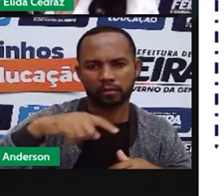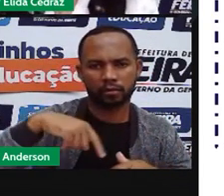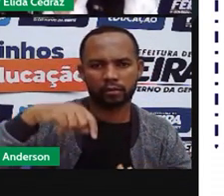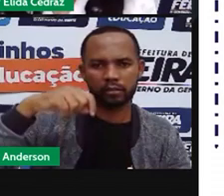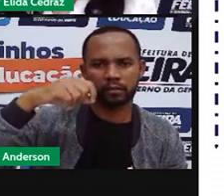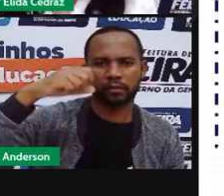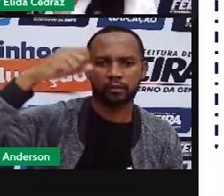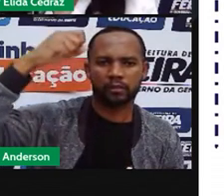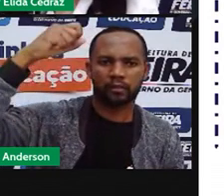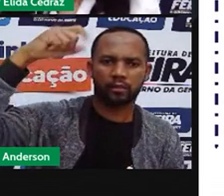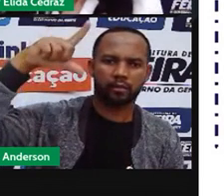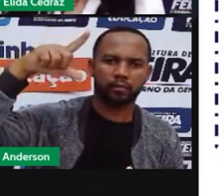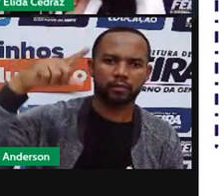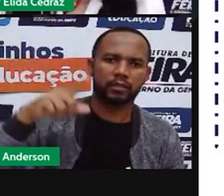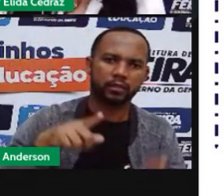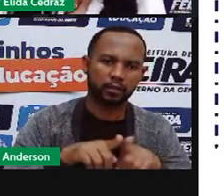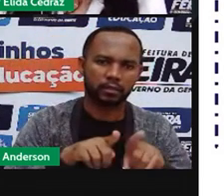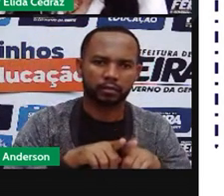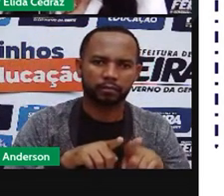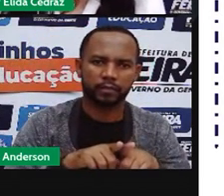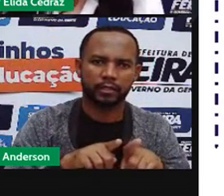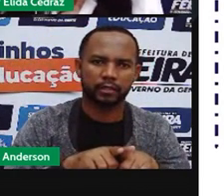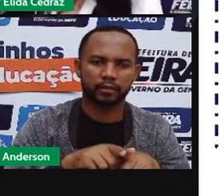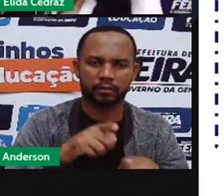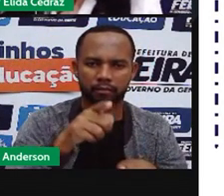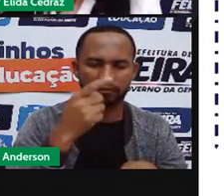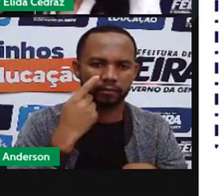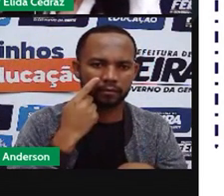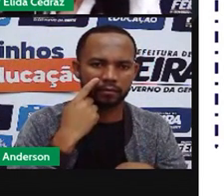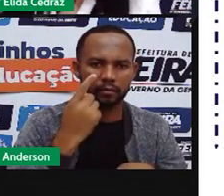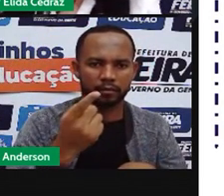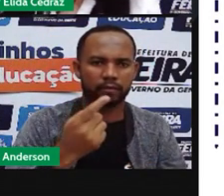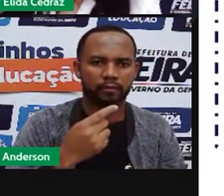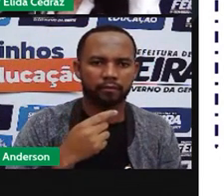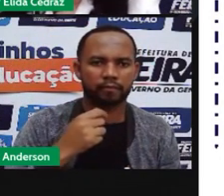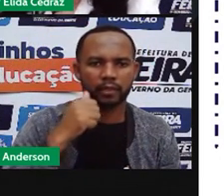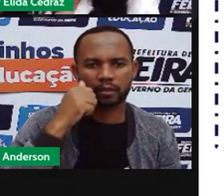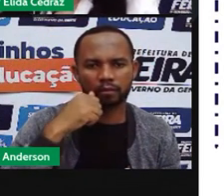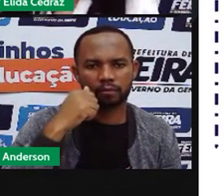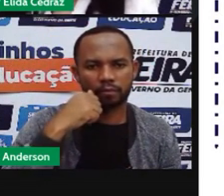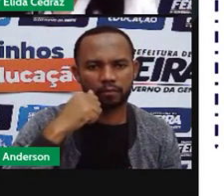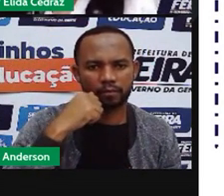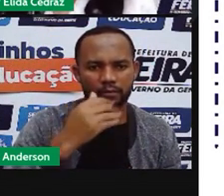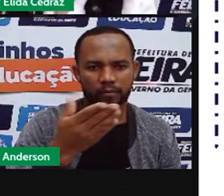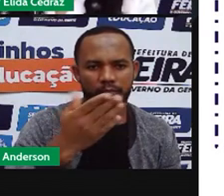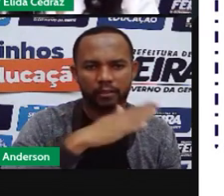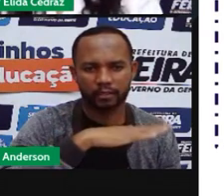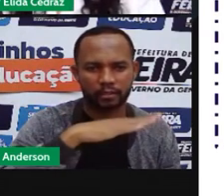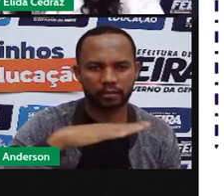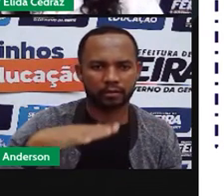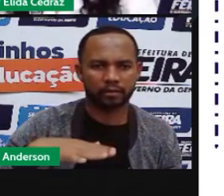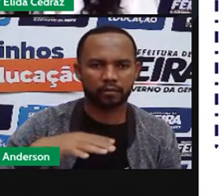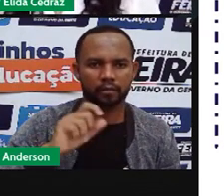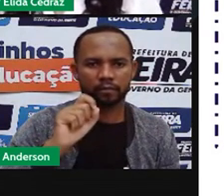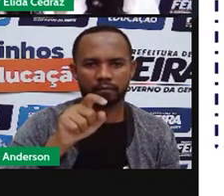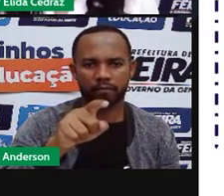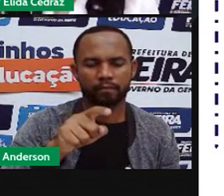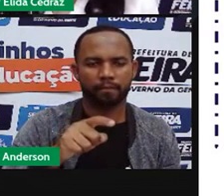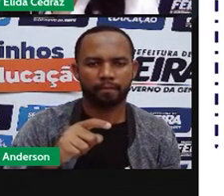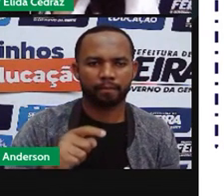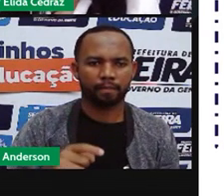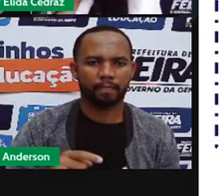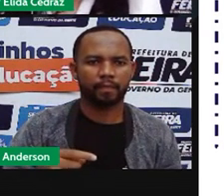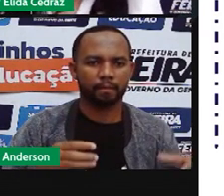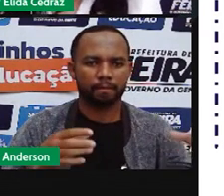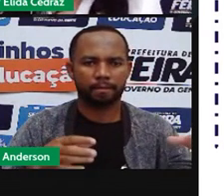ouro, também, aqui, olha onde está a sombra da menininha. Se a sombra está à